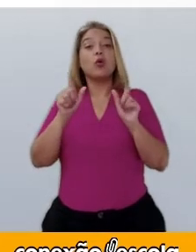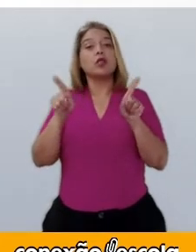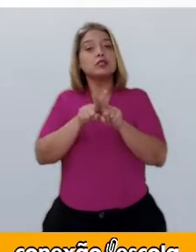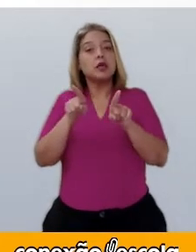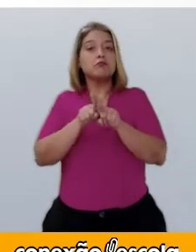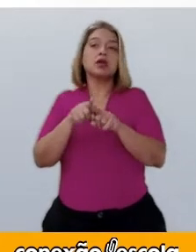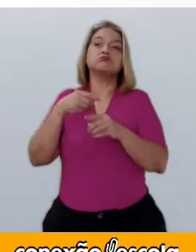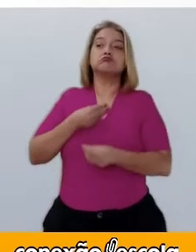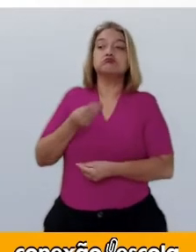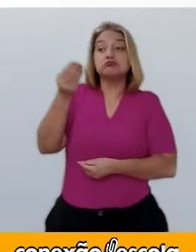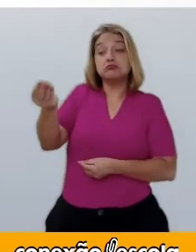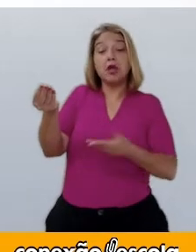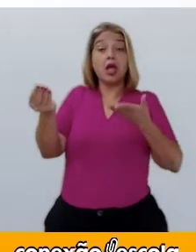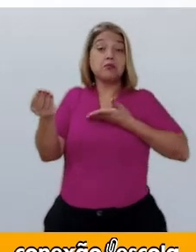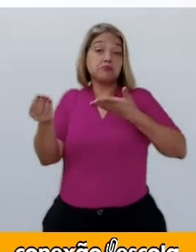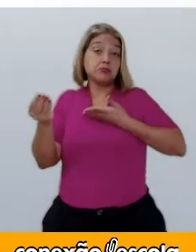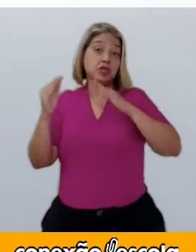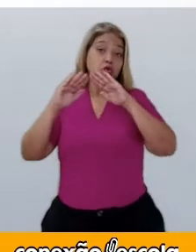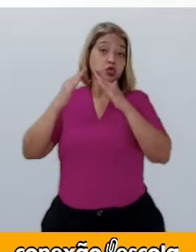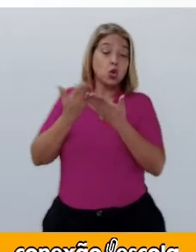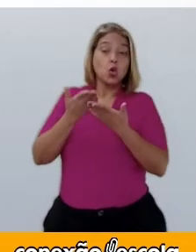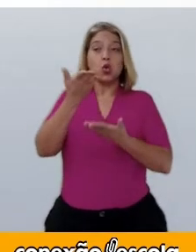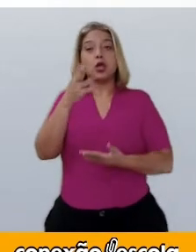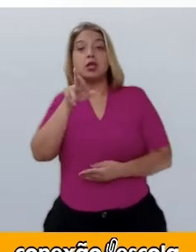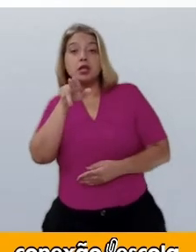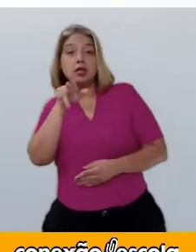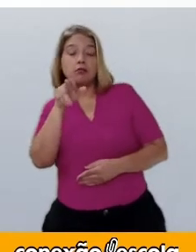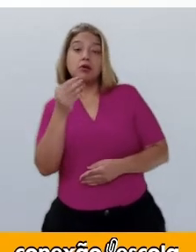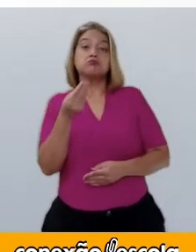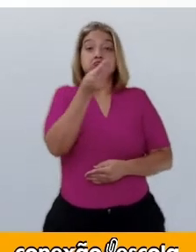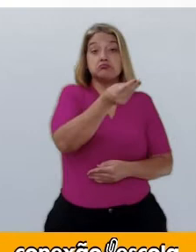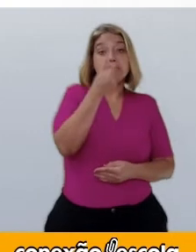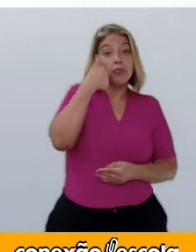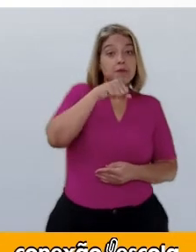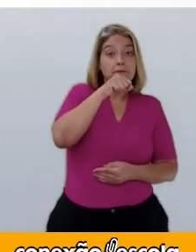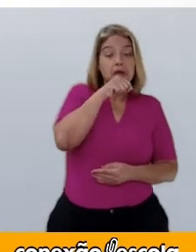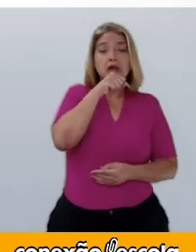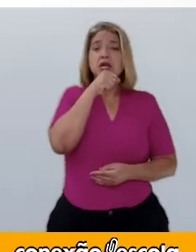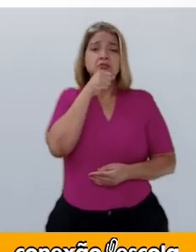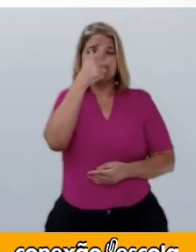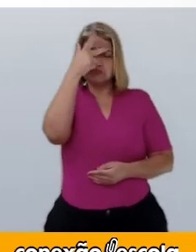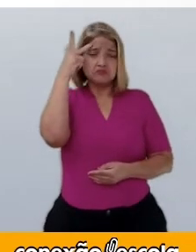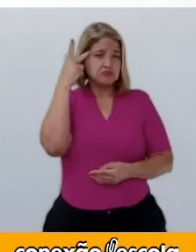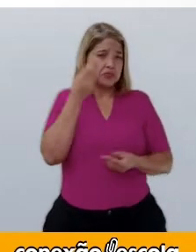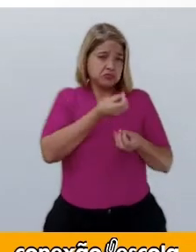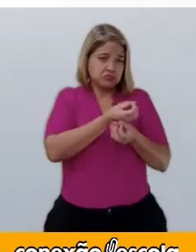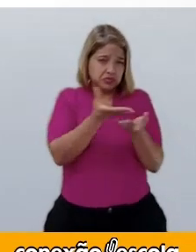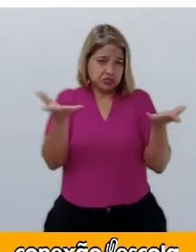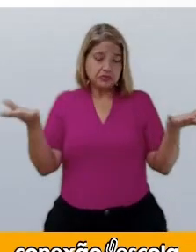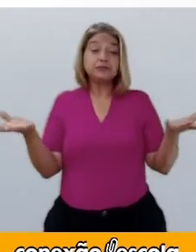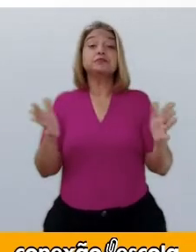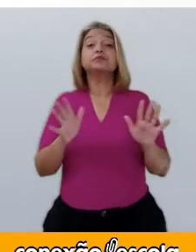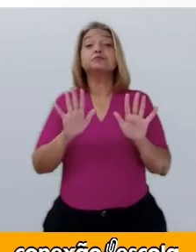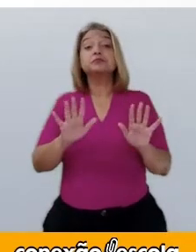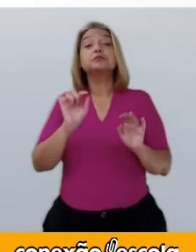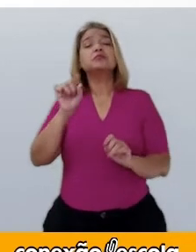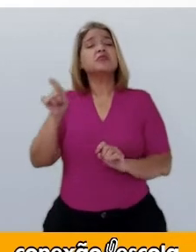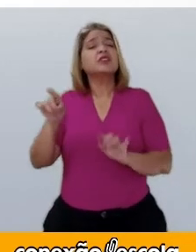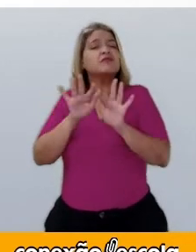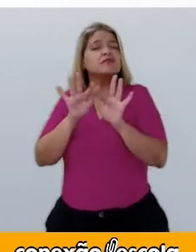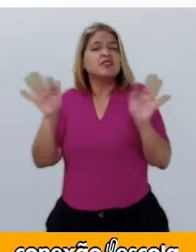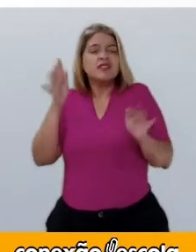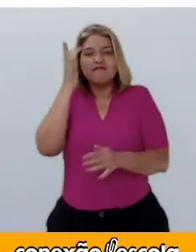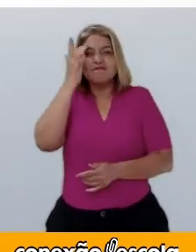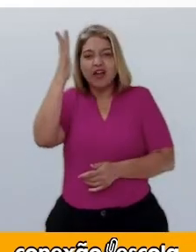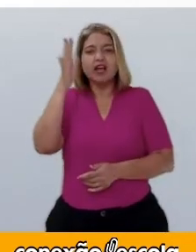amiga de escola, irmão, mãe e etc. Por serem simples